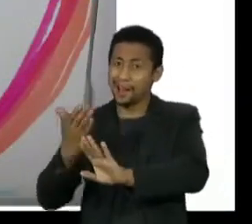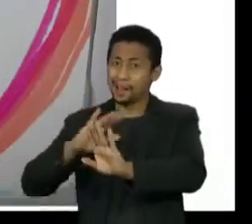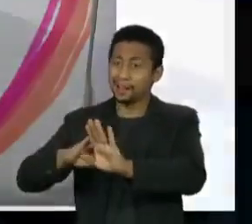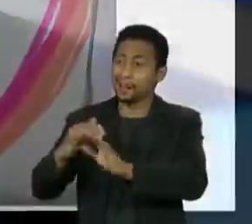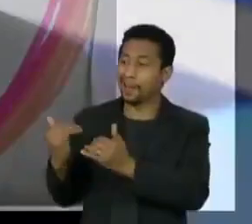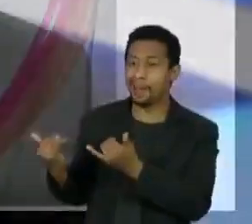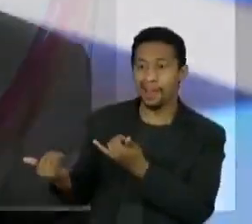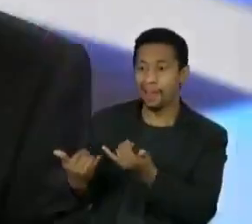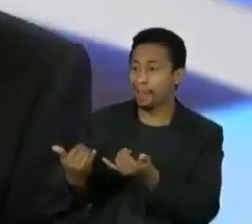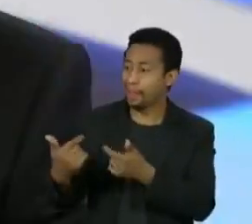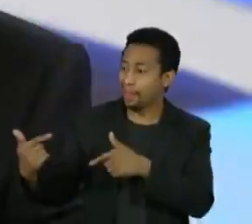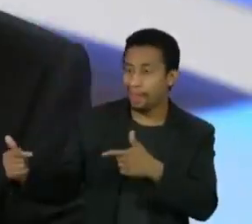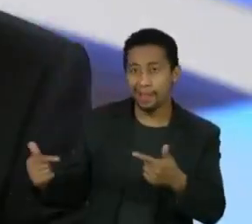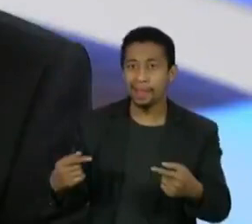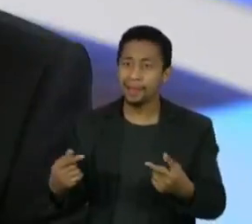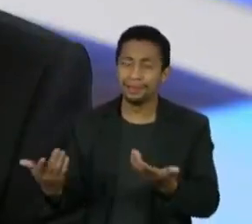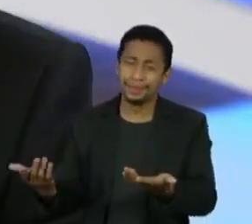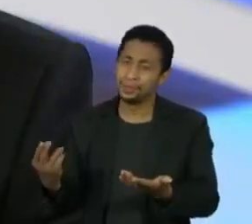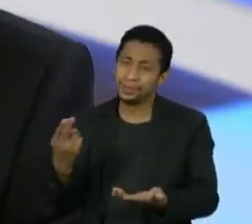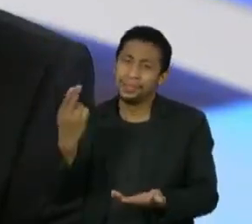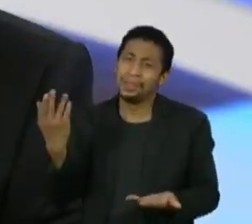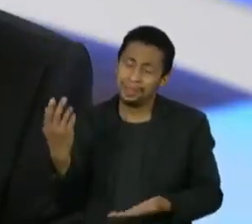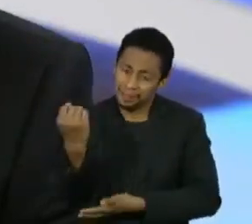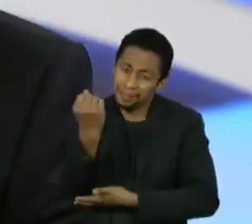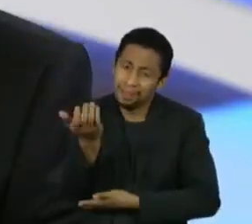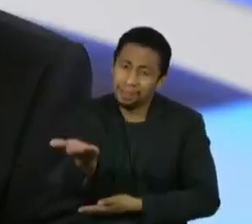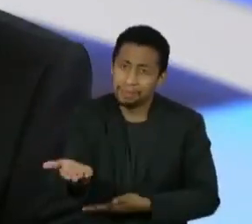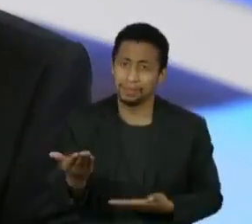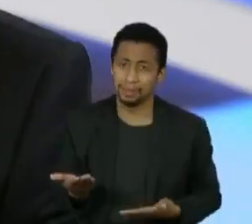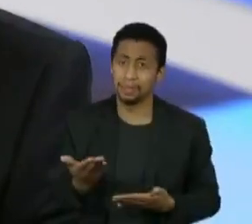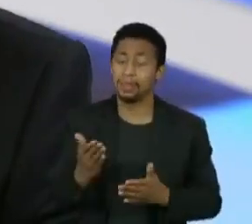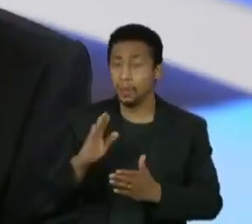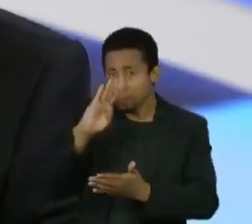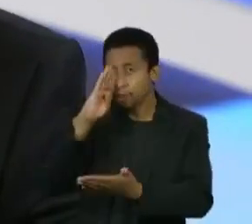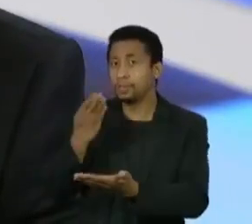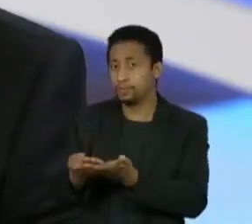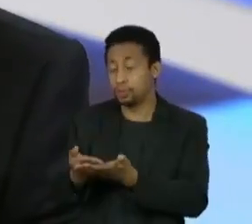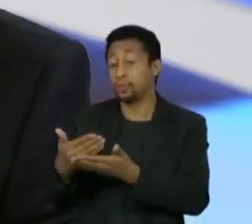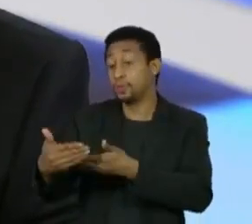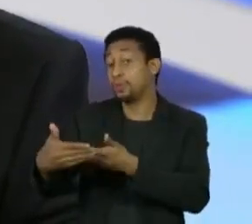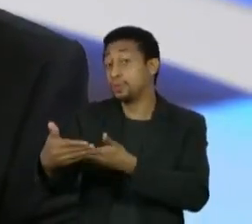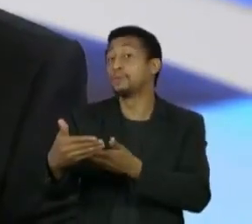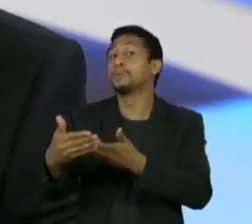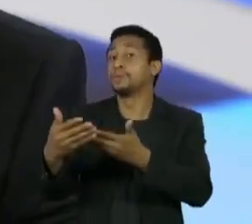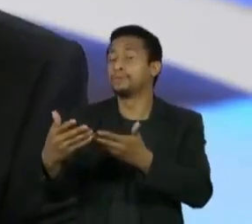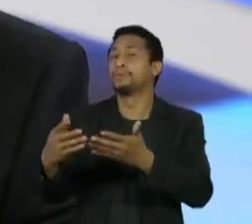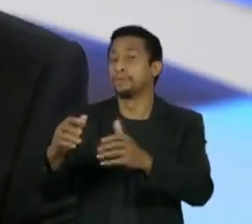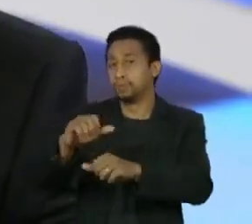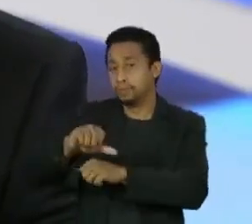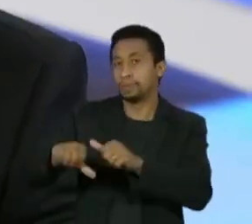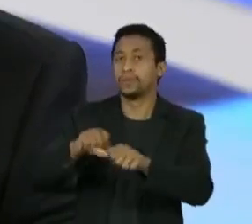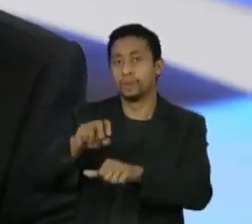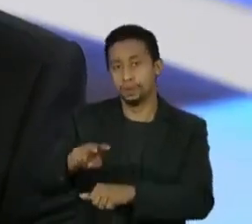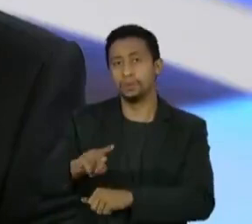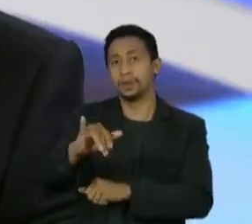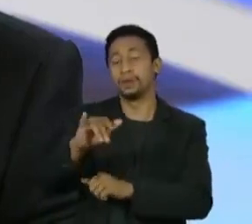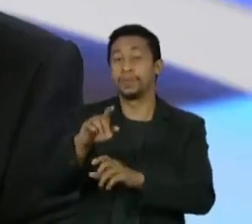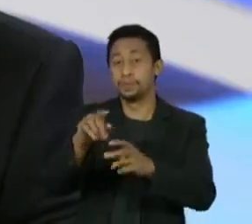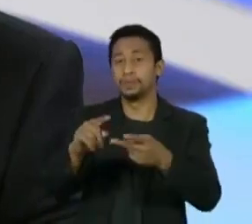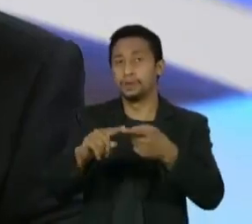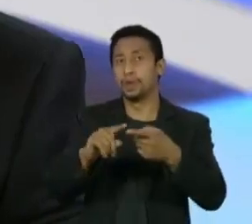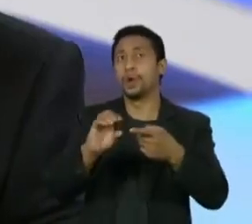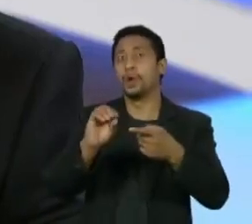Eu acho e tenho, assim, bastante convicção de que a gente vai conseguir ultrapassar essa fase. E essas pessoas que você cita, Otto Alencar,